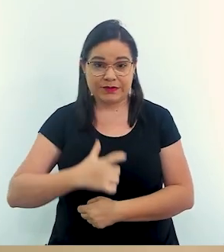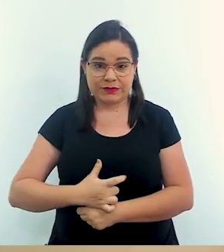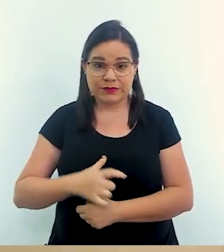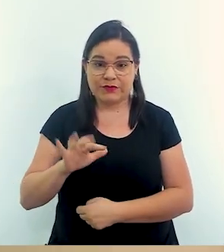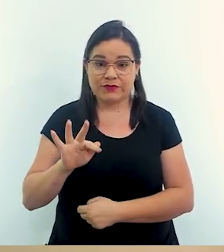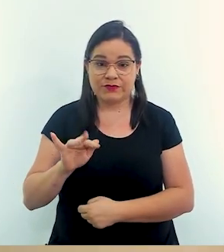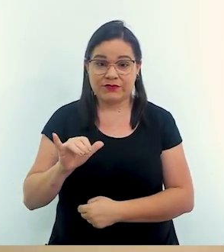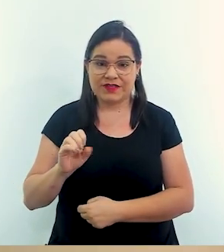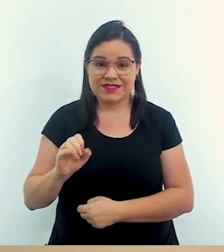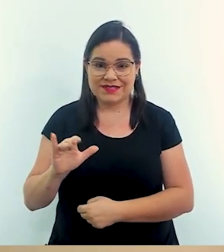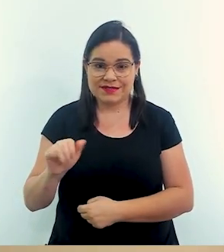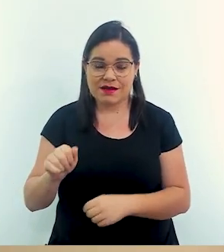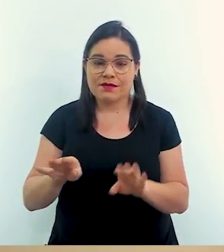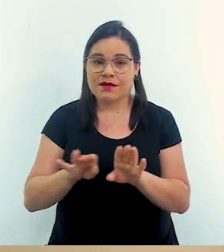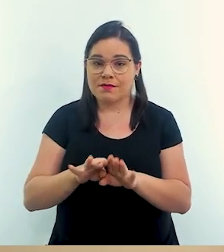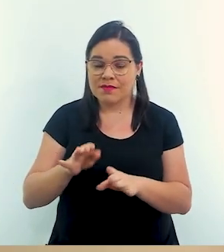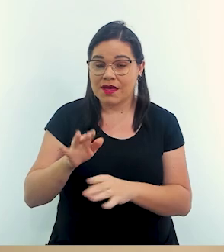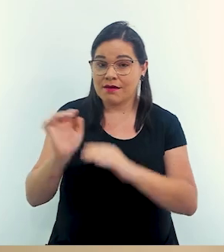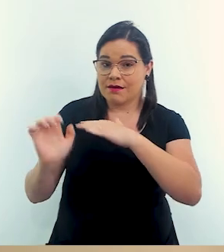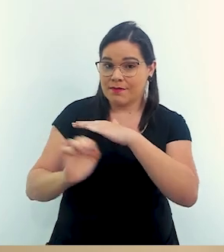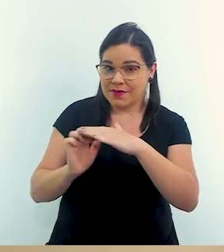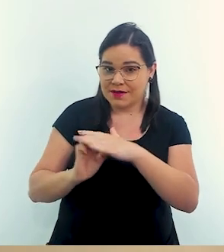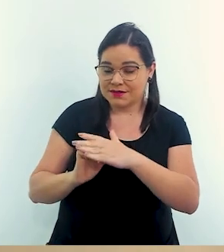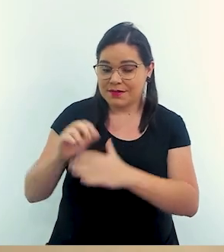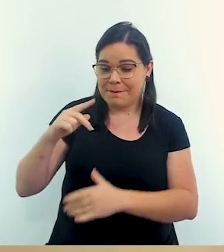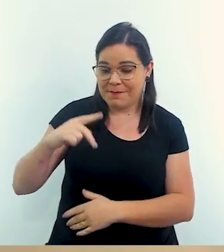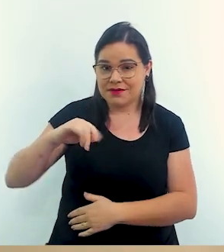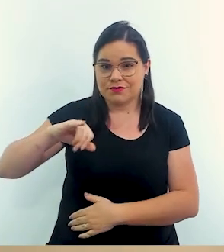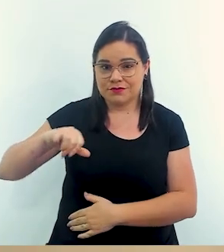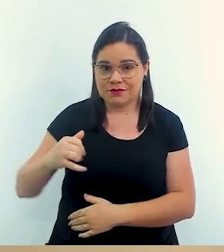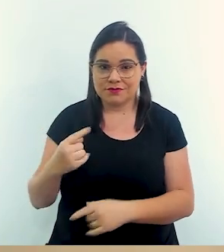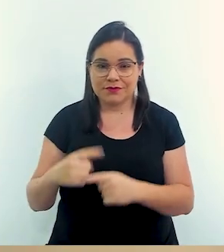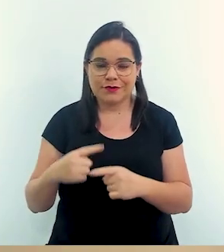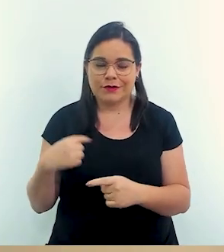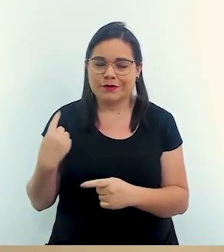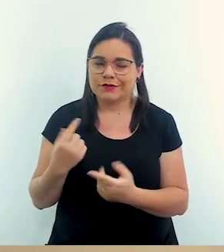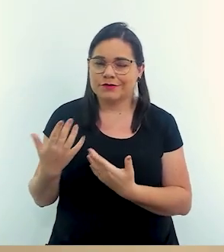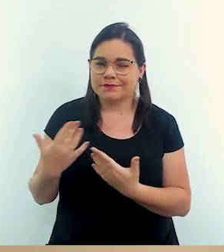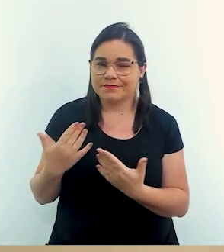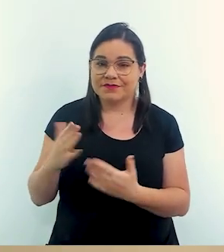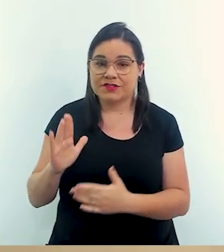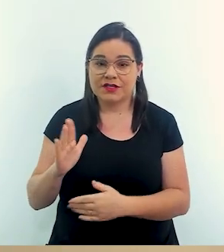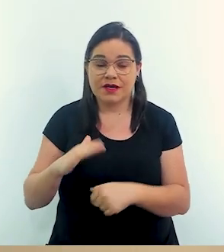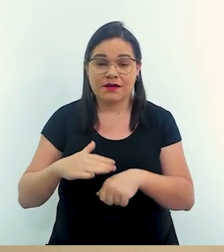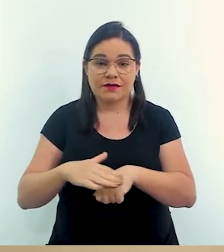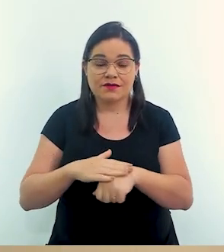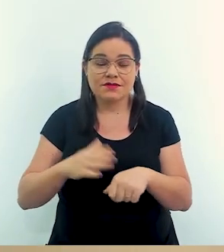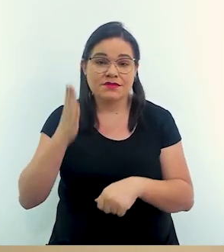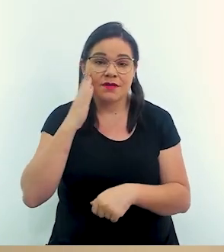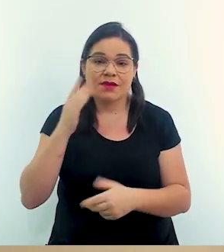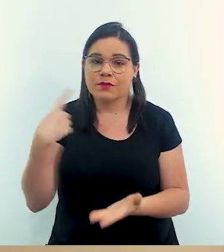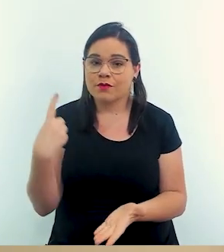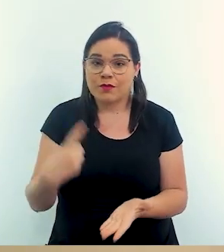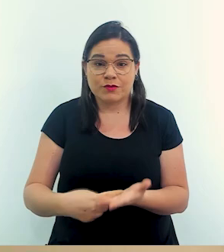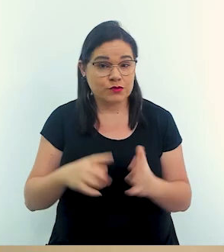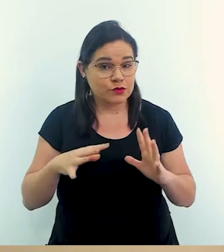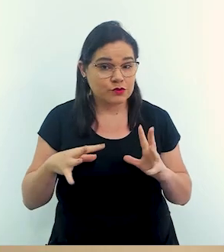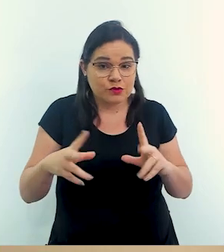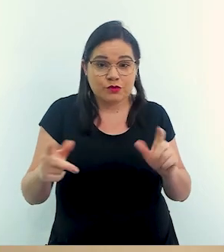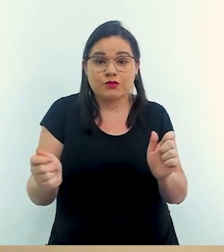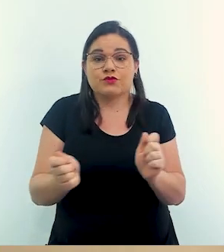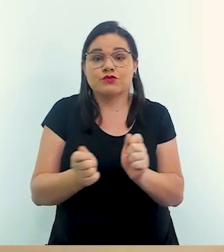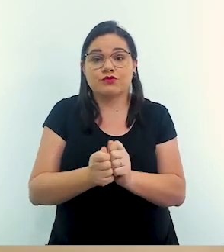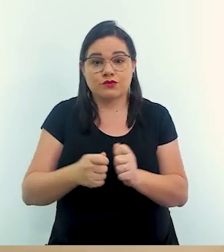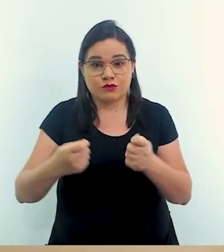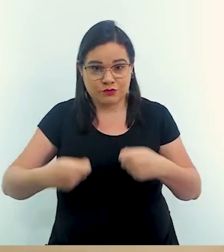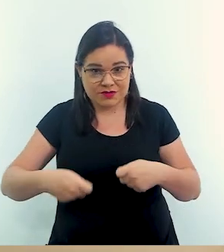física quanto para a CNPJ, porque o que a gente já sabe, num papo prévio aqui que a gente teve, é que esse é um compromisso que todo mundo tem que